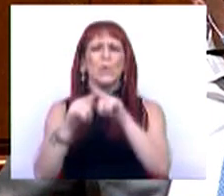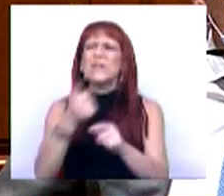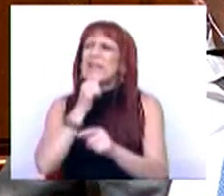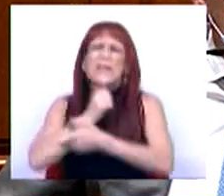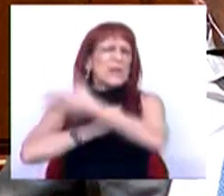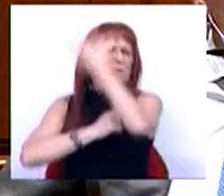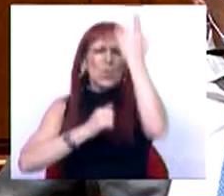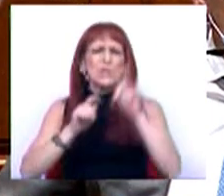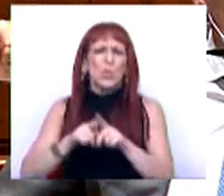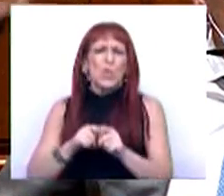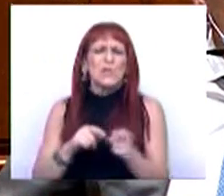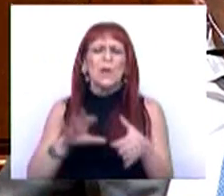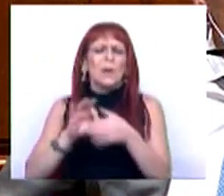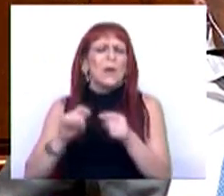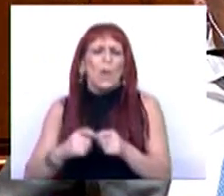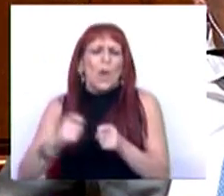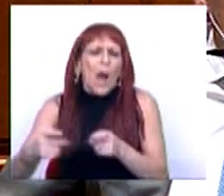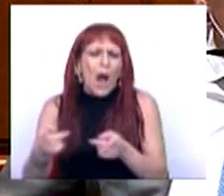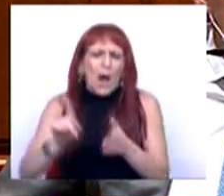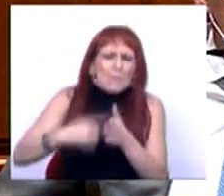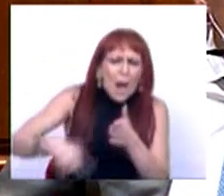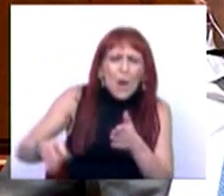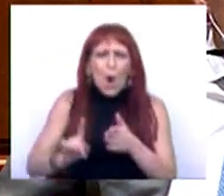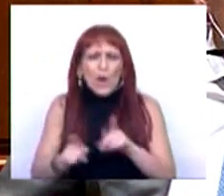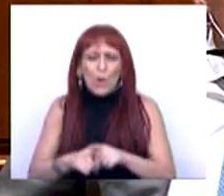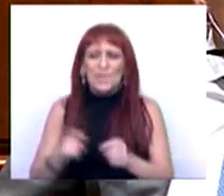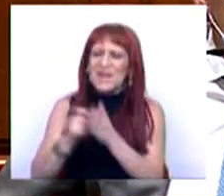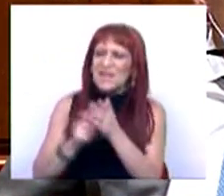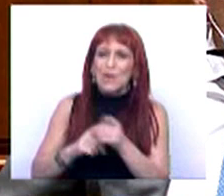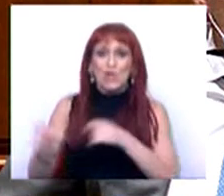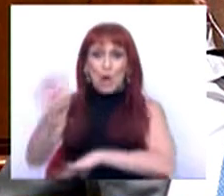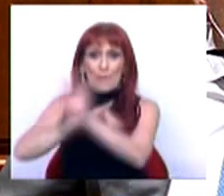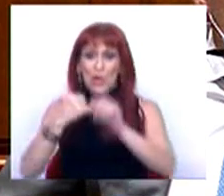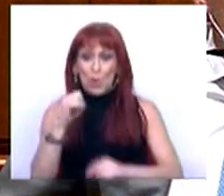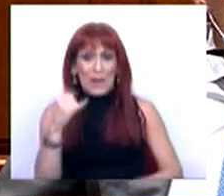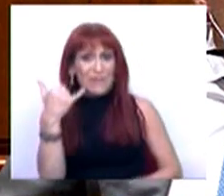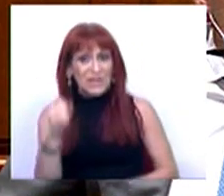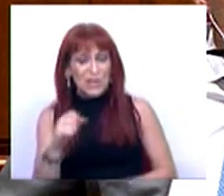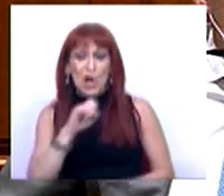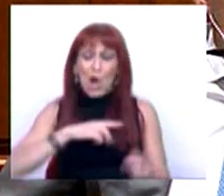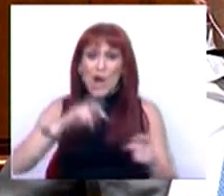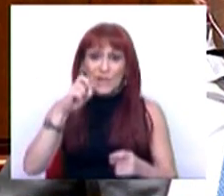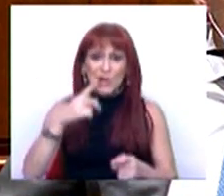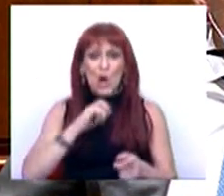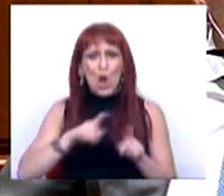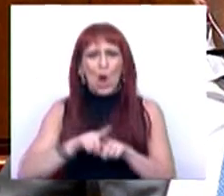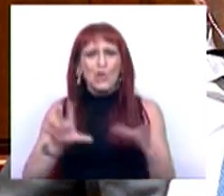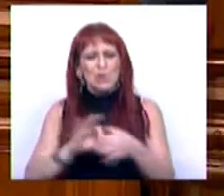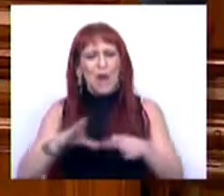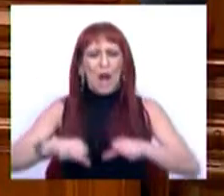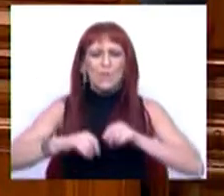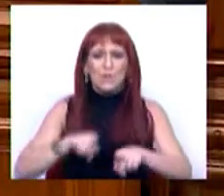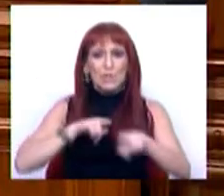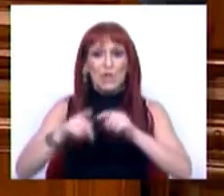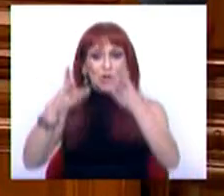decisões sobre derrugações ou não derrugações de critérios europeus em 2023, podermos ser mais livres na adoção de uma